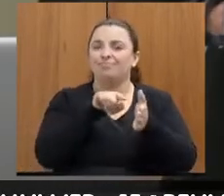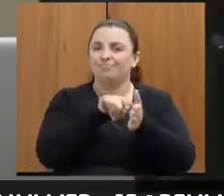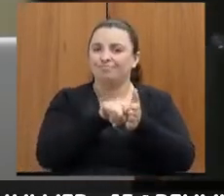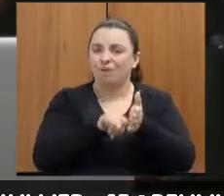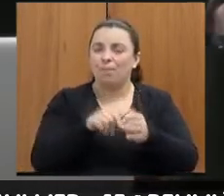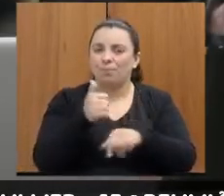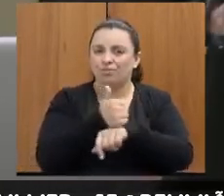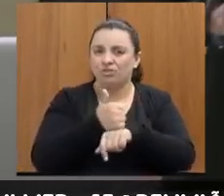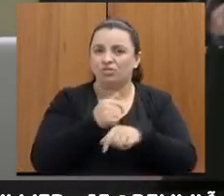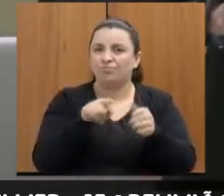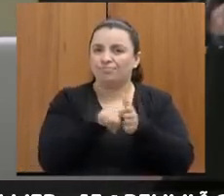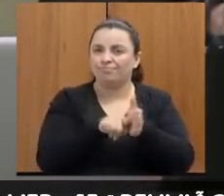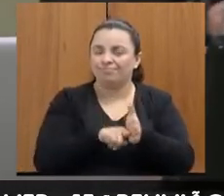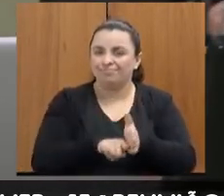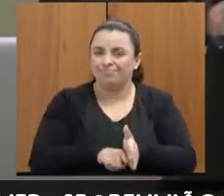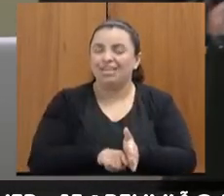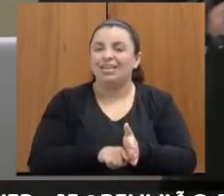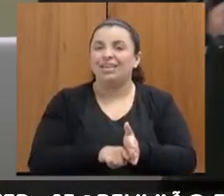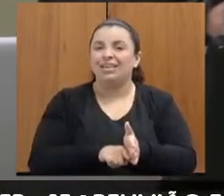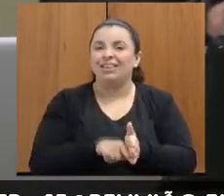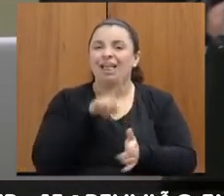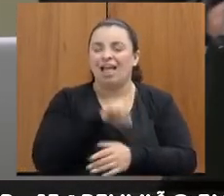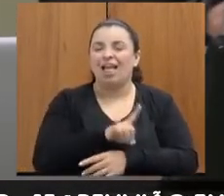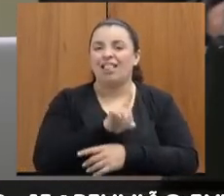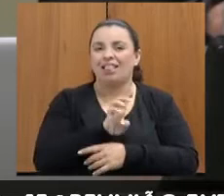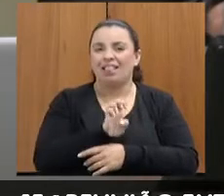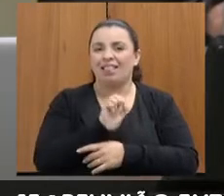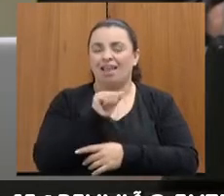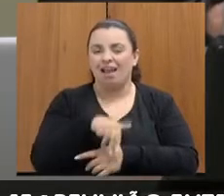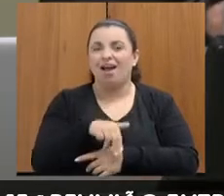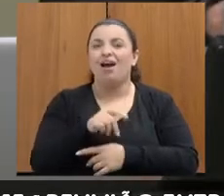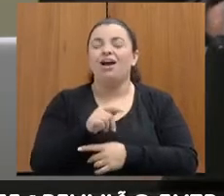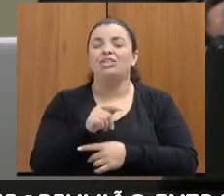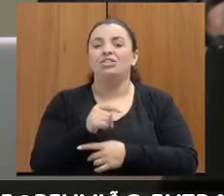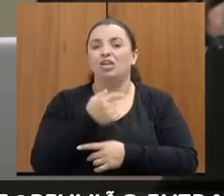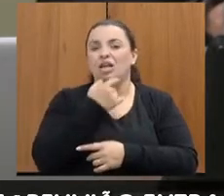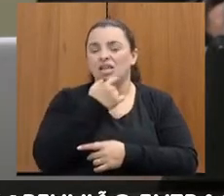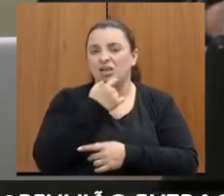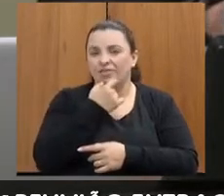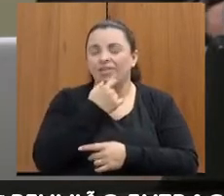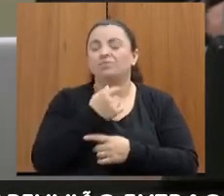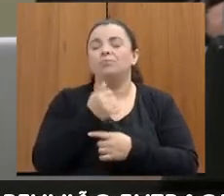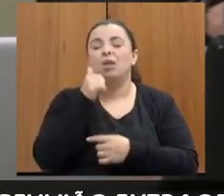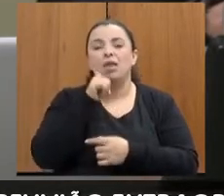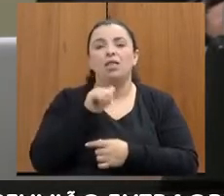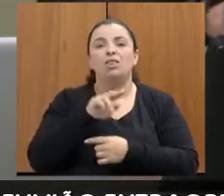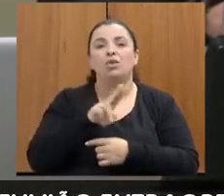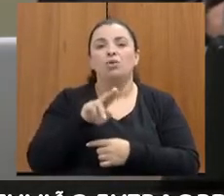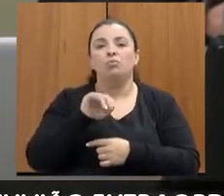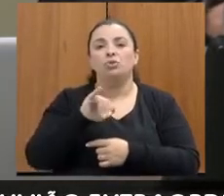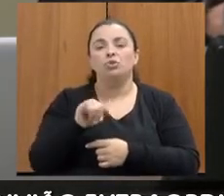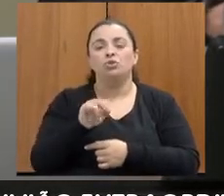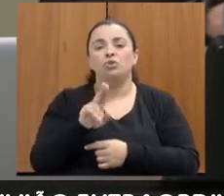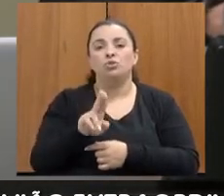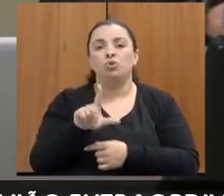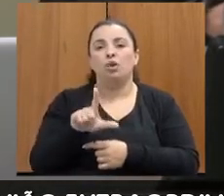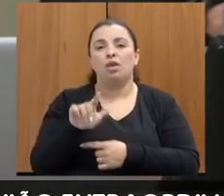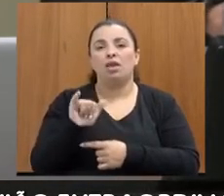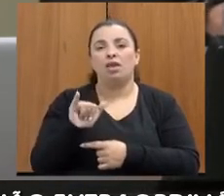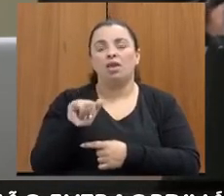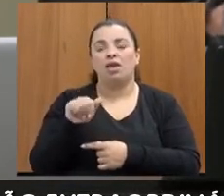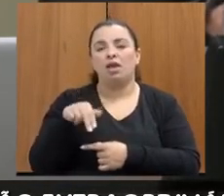da Delegacia Especializada de Atendimento à Mulher, da DEAN de Nova Lima, Juliana Santos Parreira Goulart,